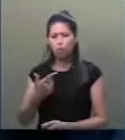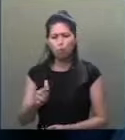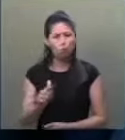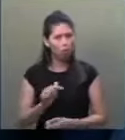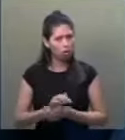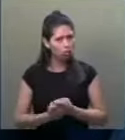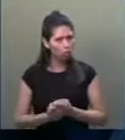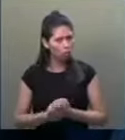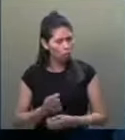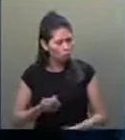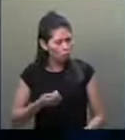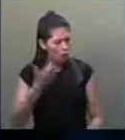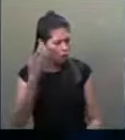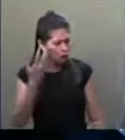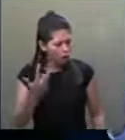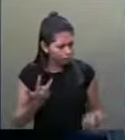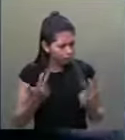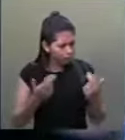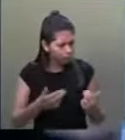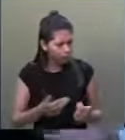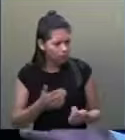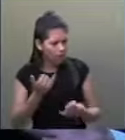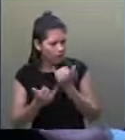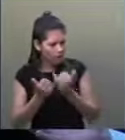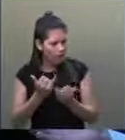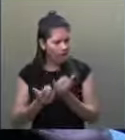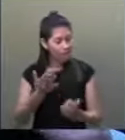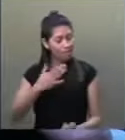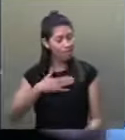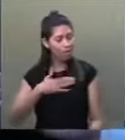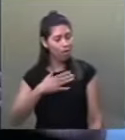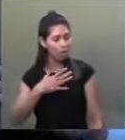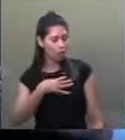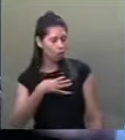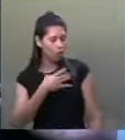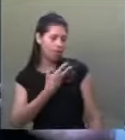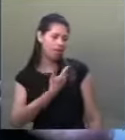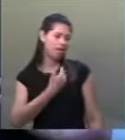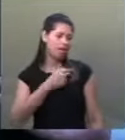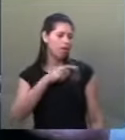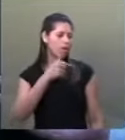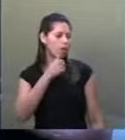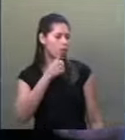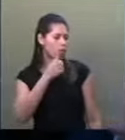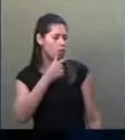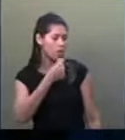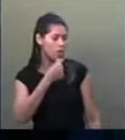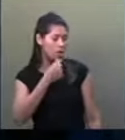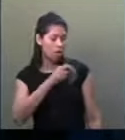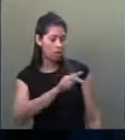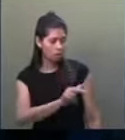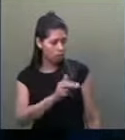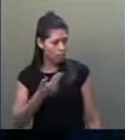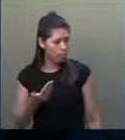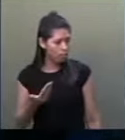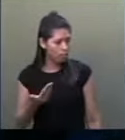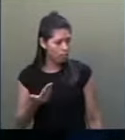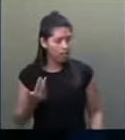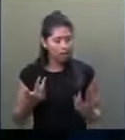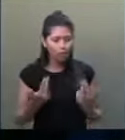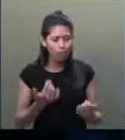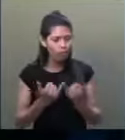quase irmão, acima desse tipo de juízo de valor. Então, o